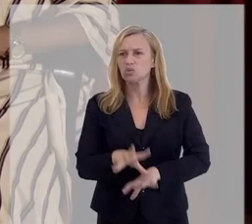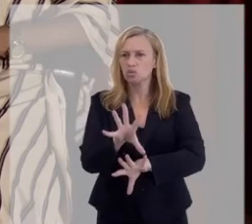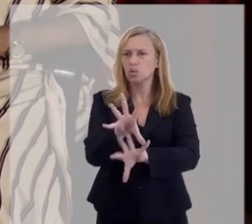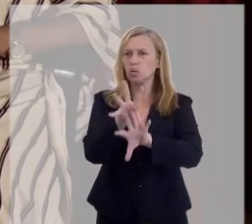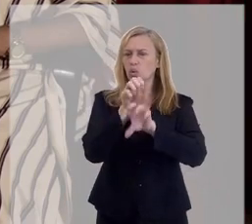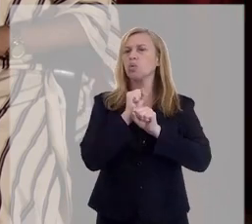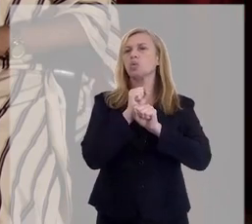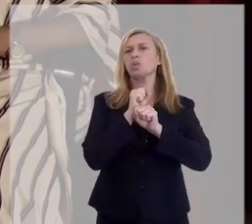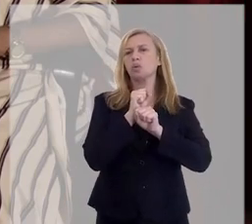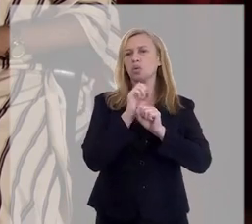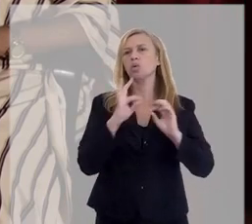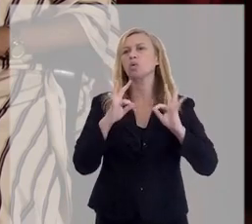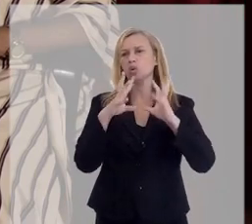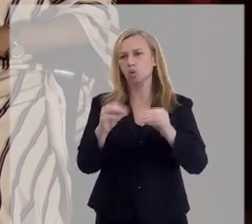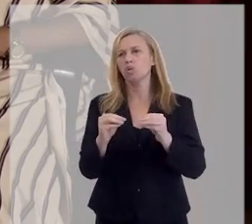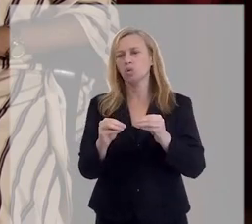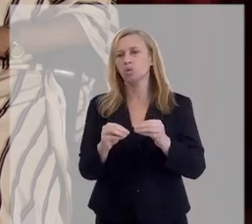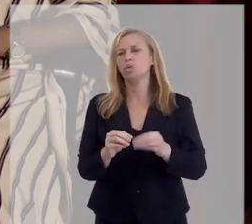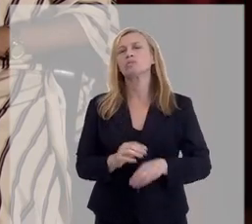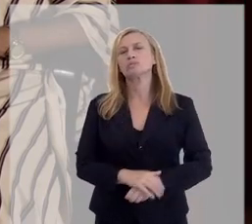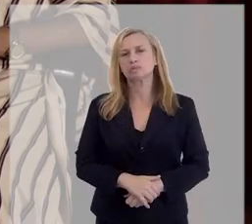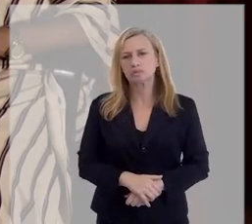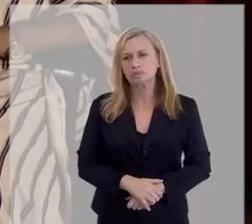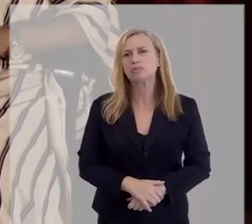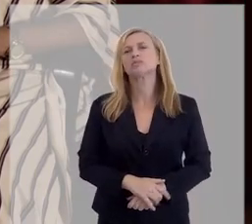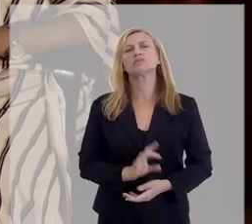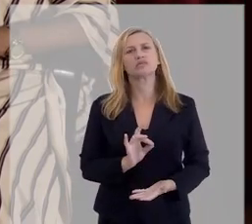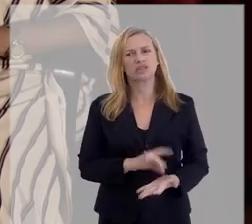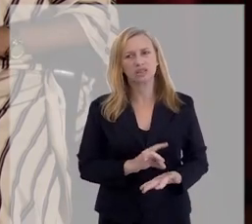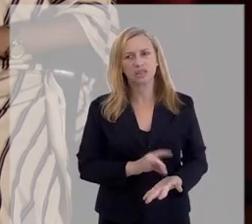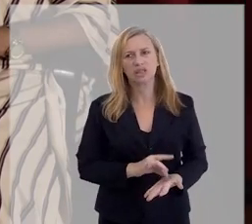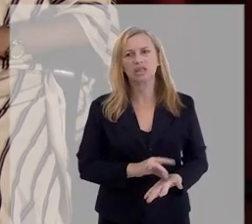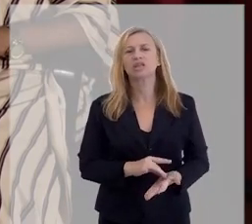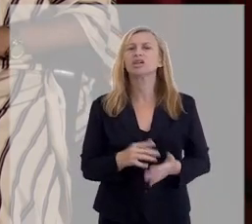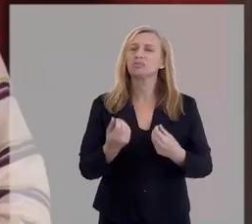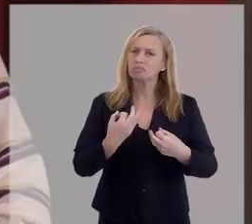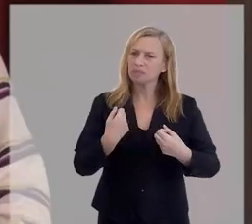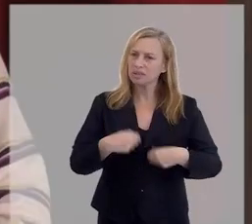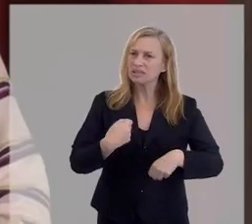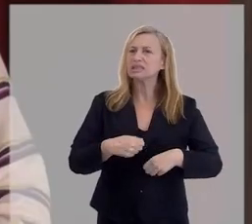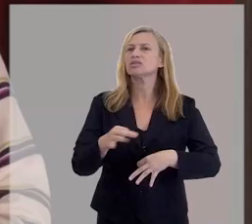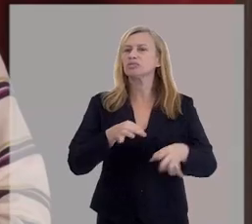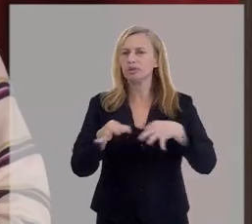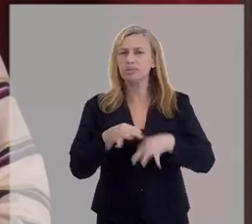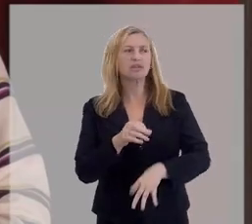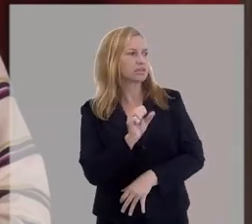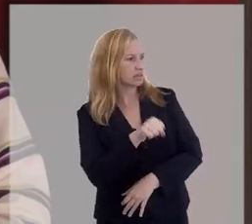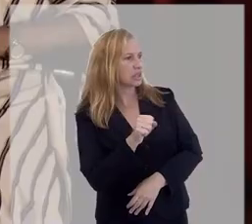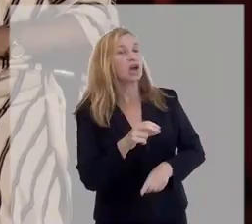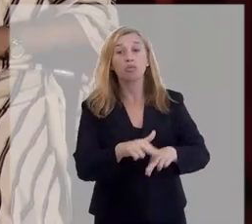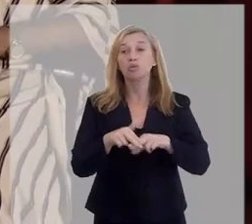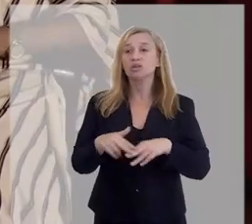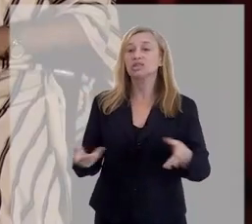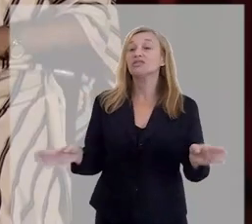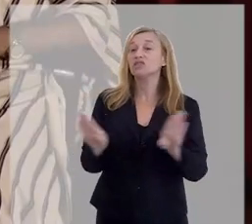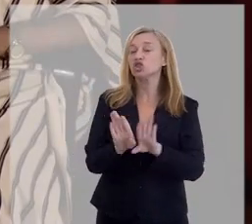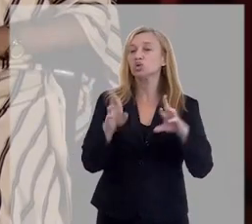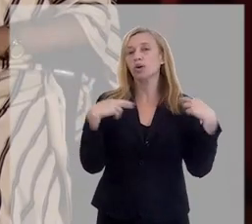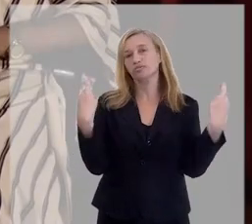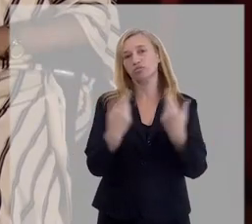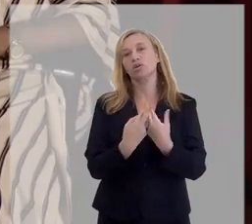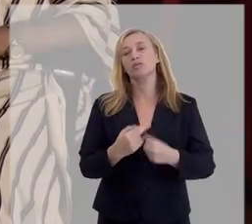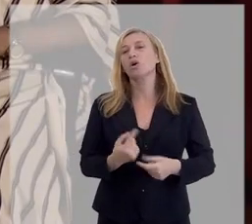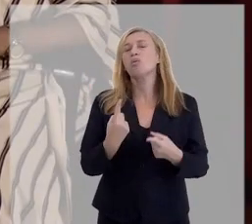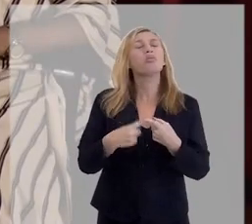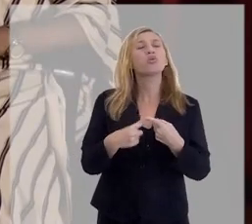fácil absorver o que é feito, o que é dito, né? Isso. Tem que ter um preparo para isso. Por isso que a gente